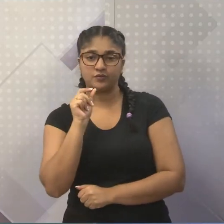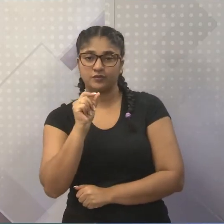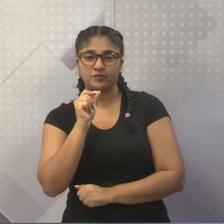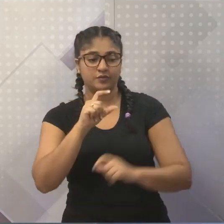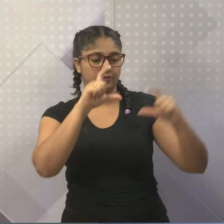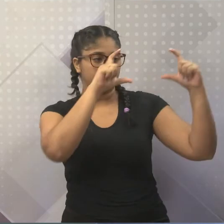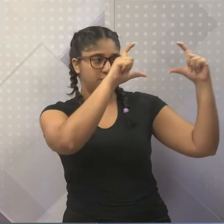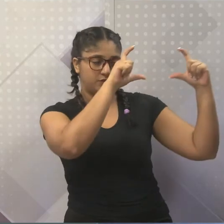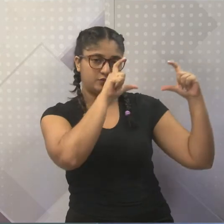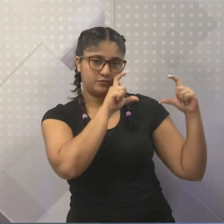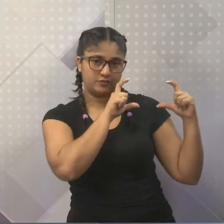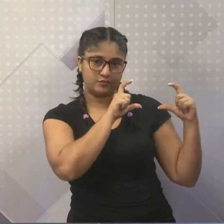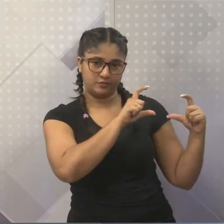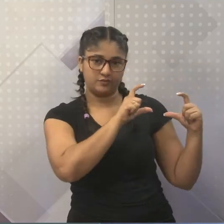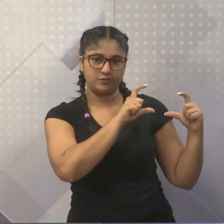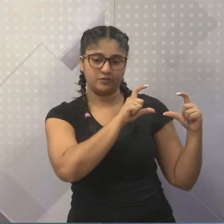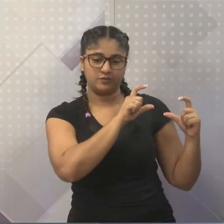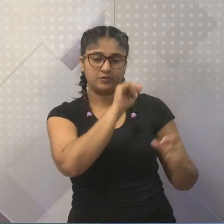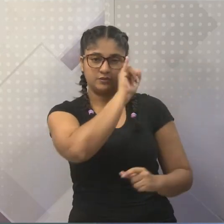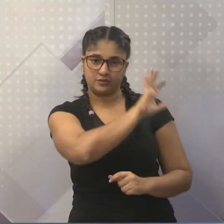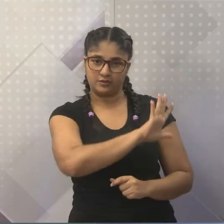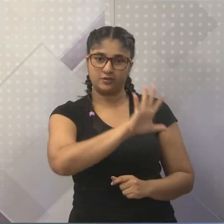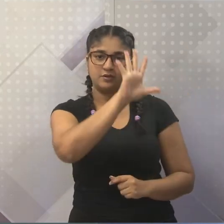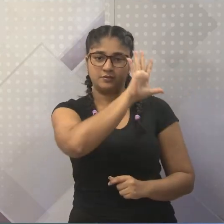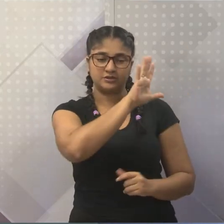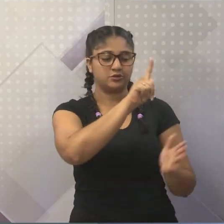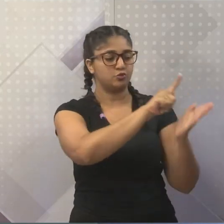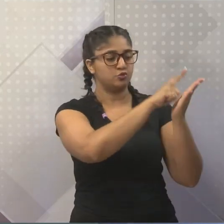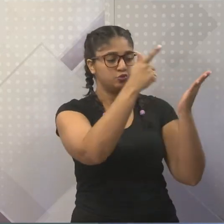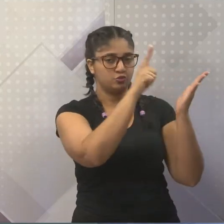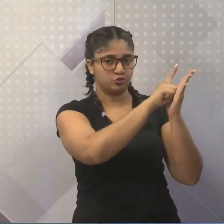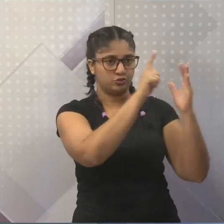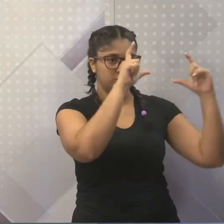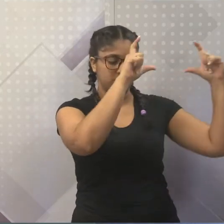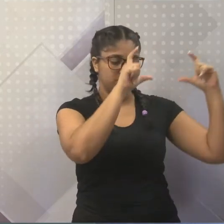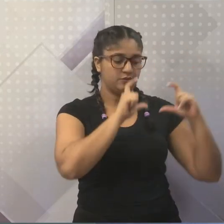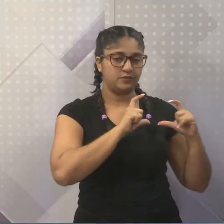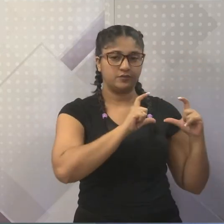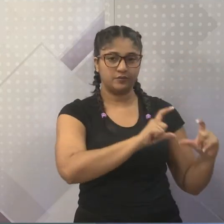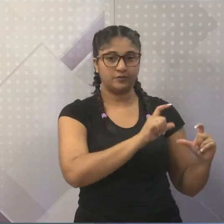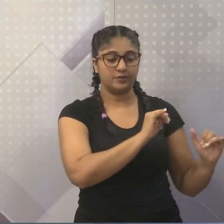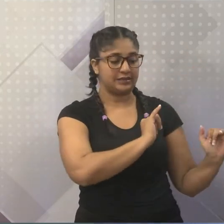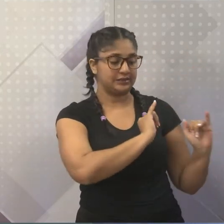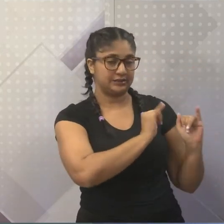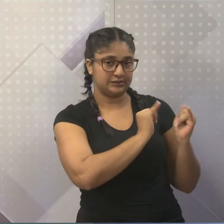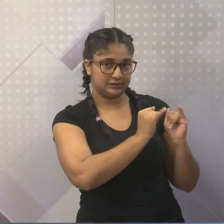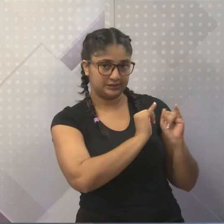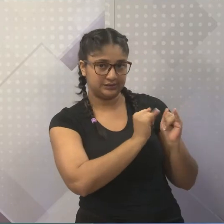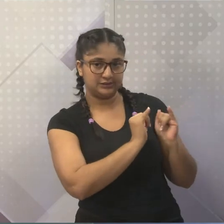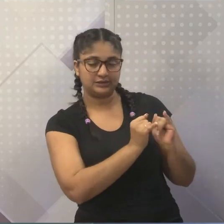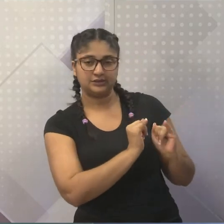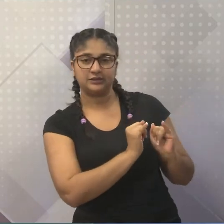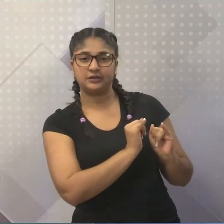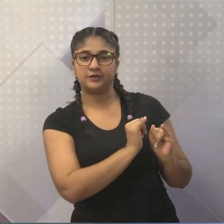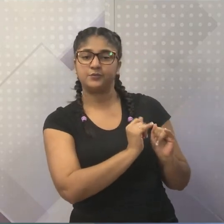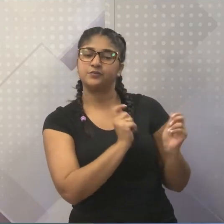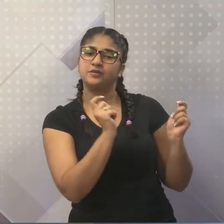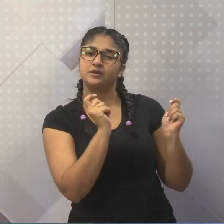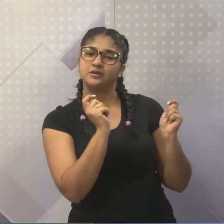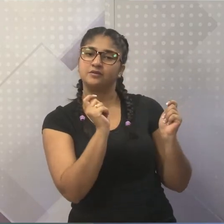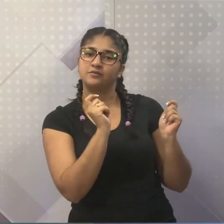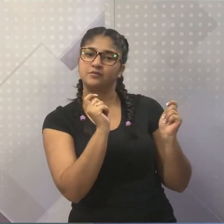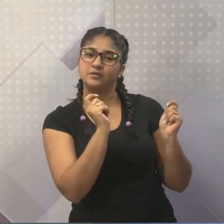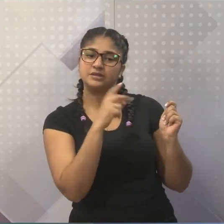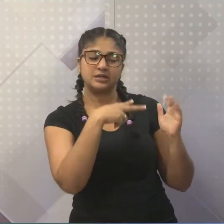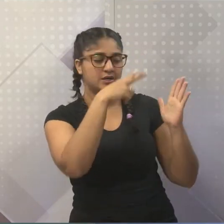suportes de notícia, que é o jornal impresso, e hoje, as mídias eletrônicas, você vai trazer,